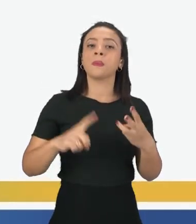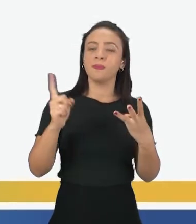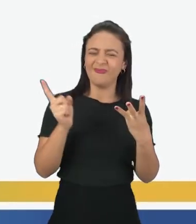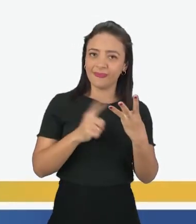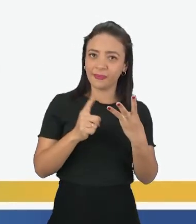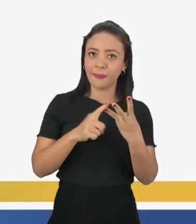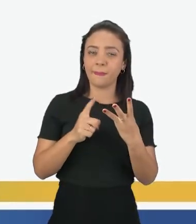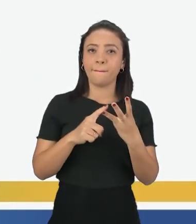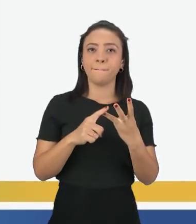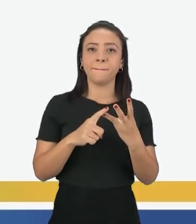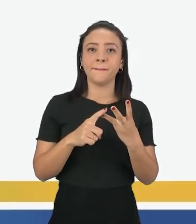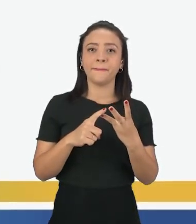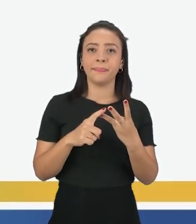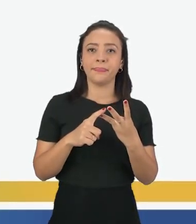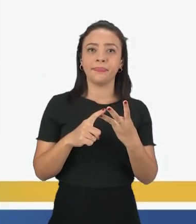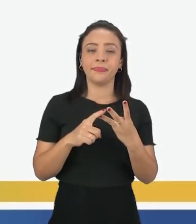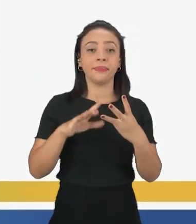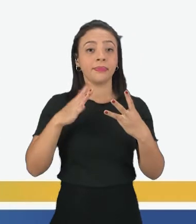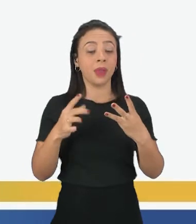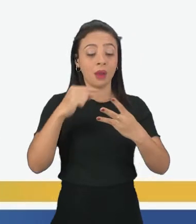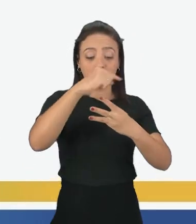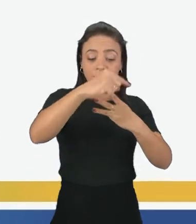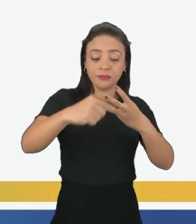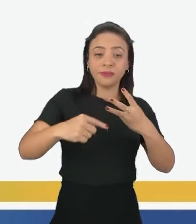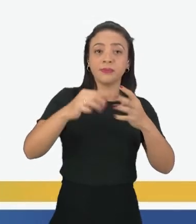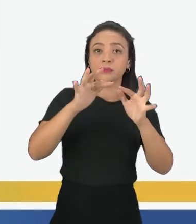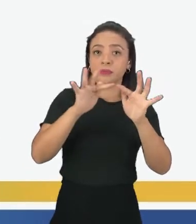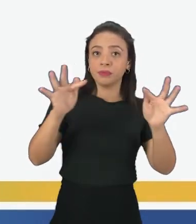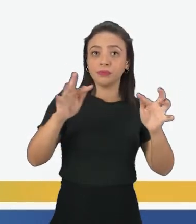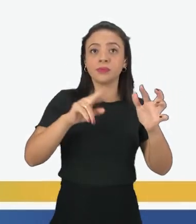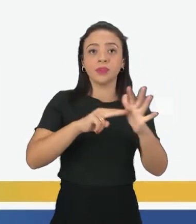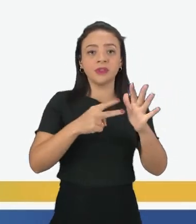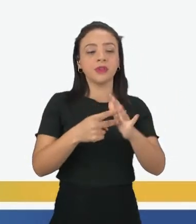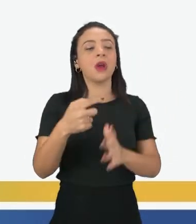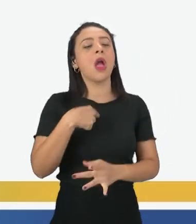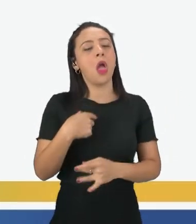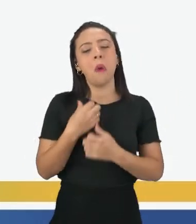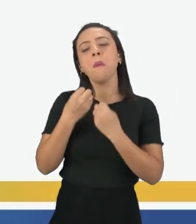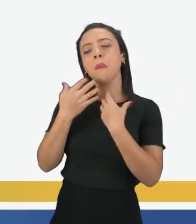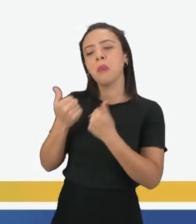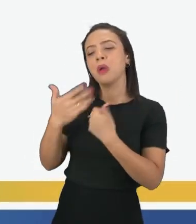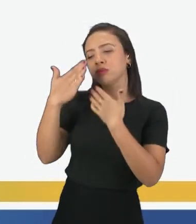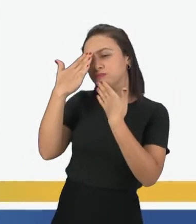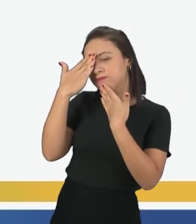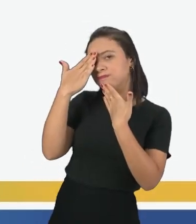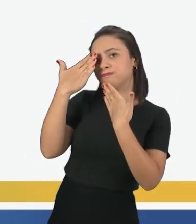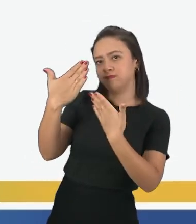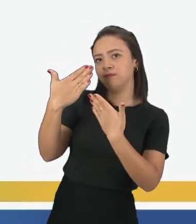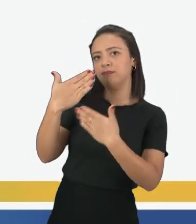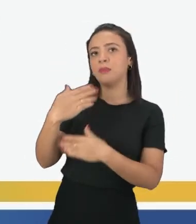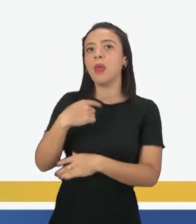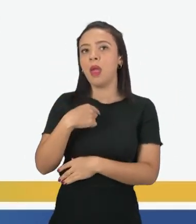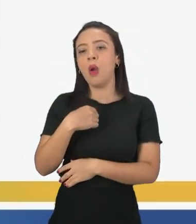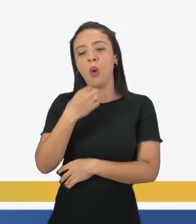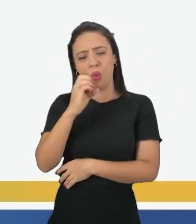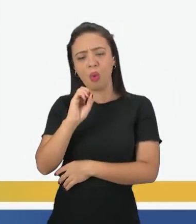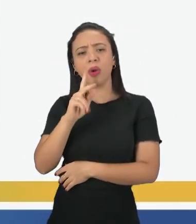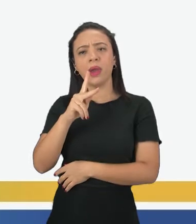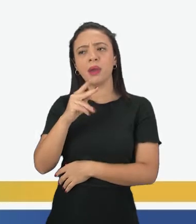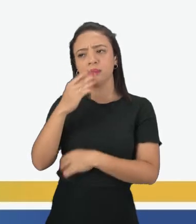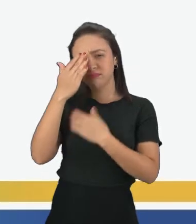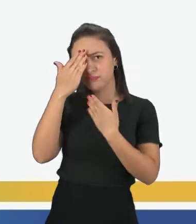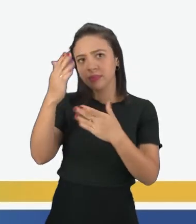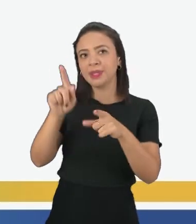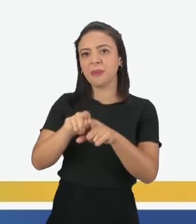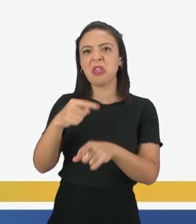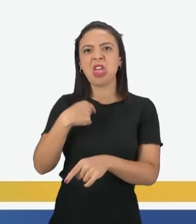great. Então as três frases, eu estou bem, obrigada, eu estou ok, obrigada, ou eu estou ótimo, que é